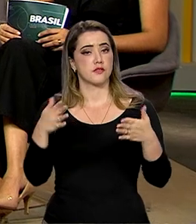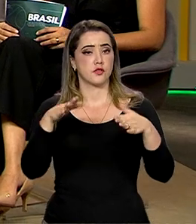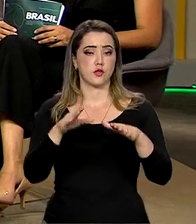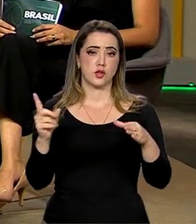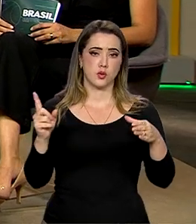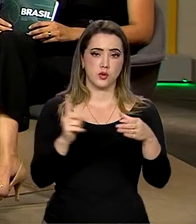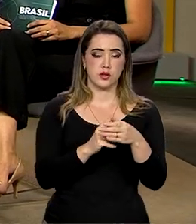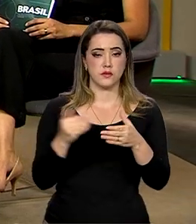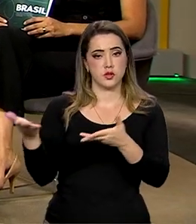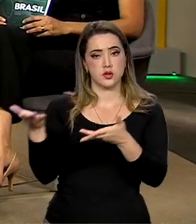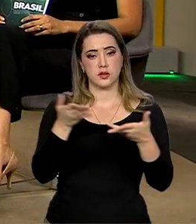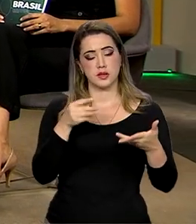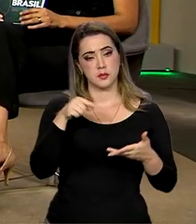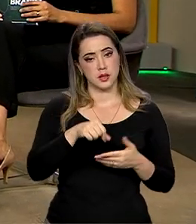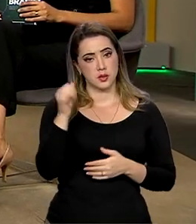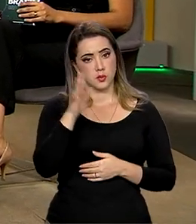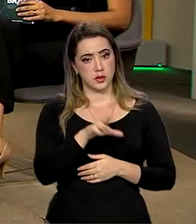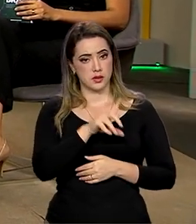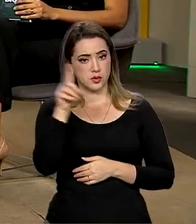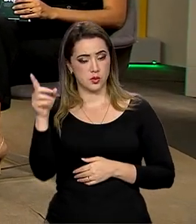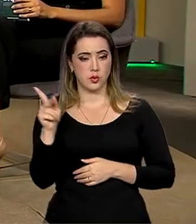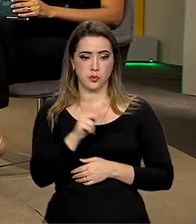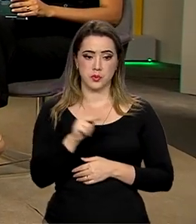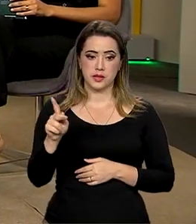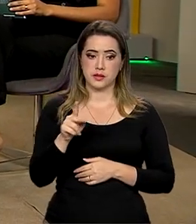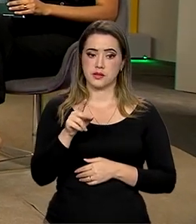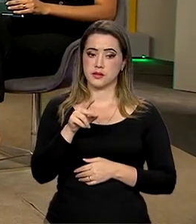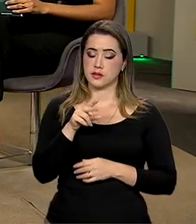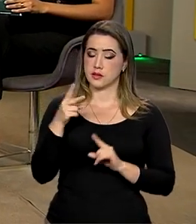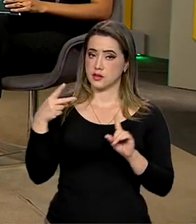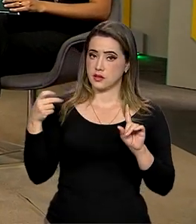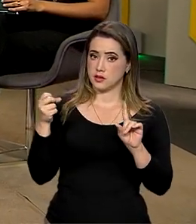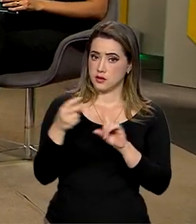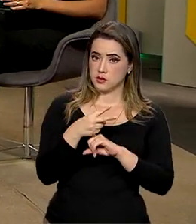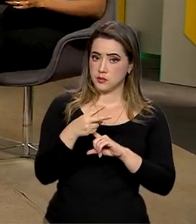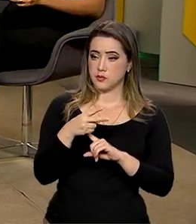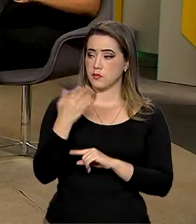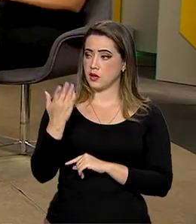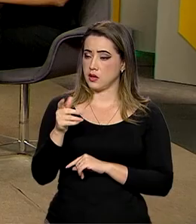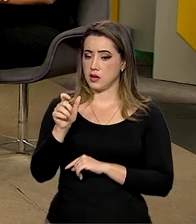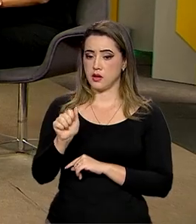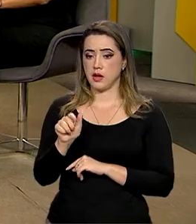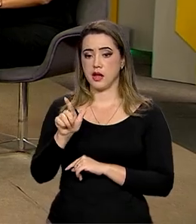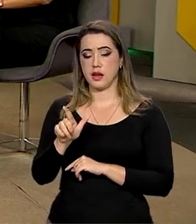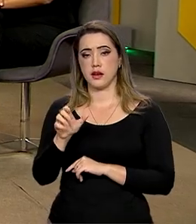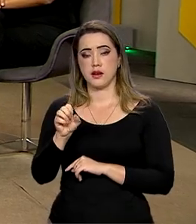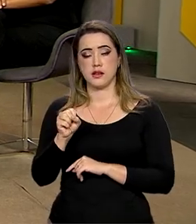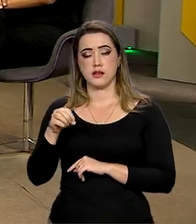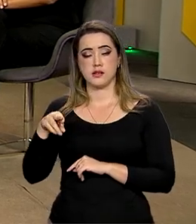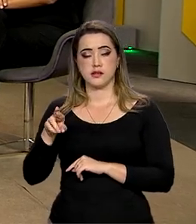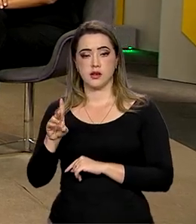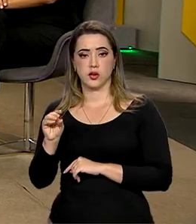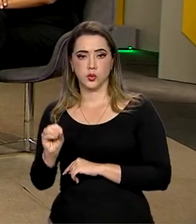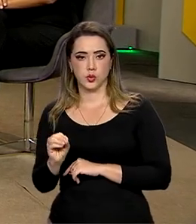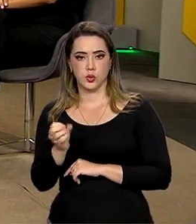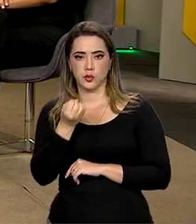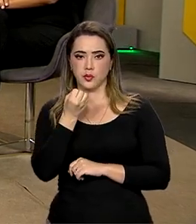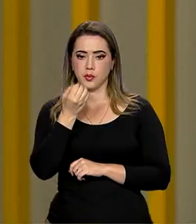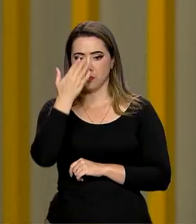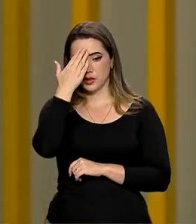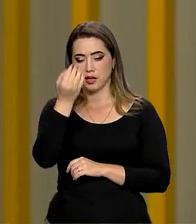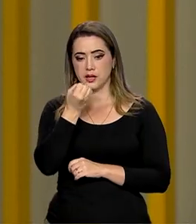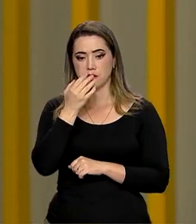recebemos aqui no Brasil em Dia o presidente do INSS, Alessandro Stefanuto. Presidente, muito obrigado pela sua presença.